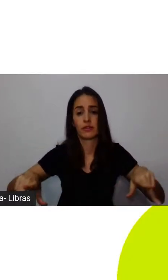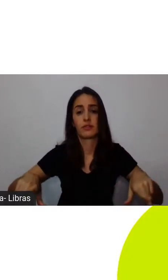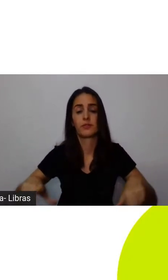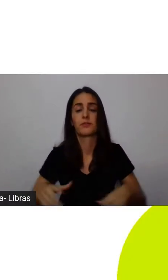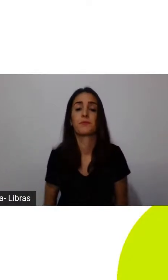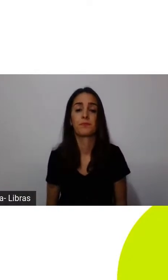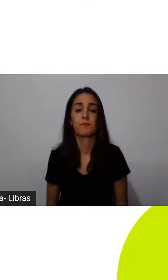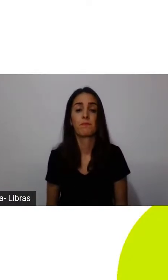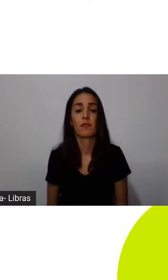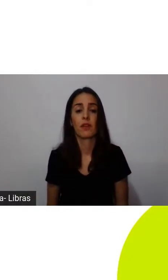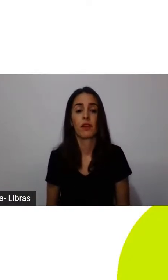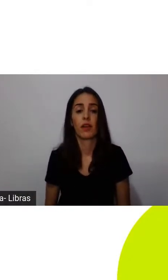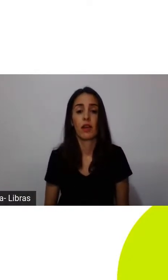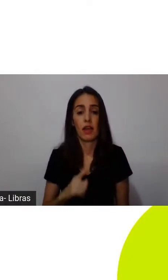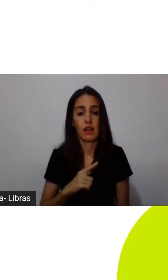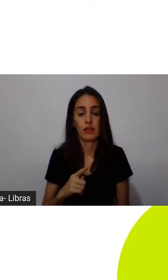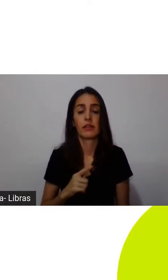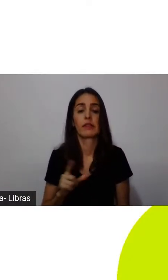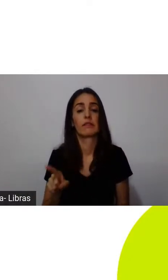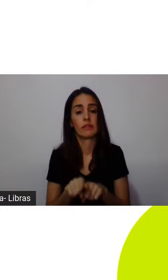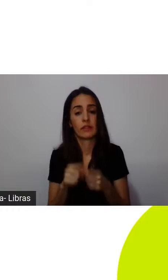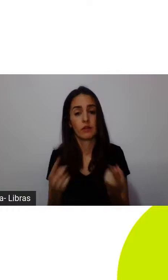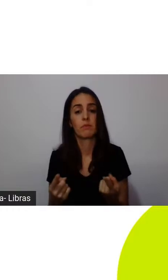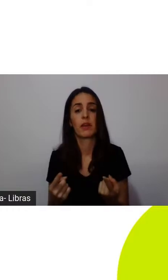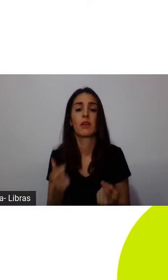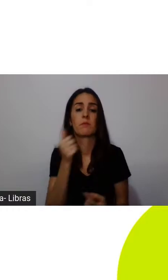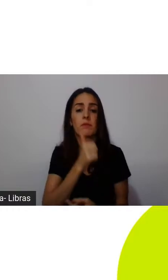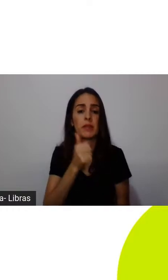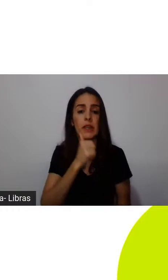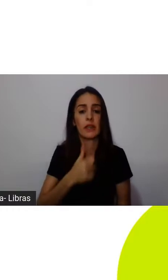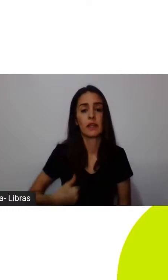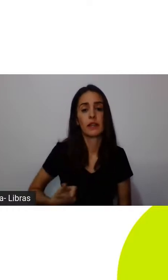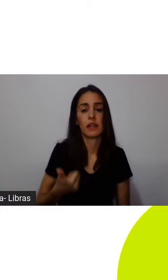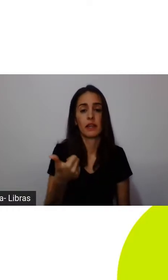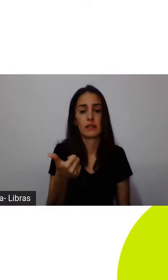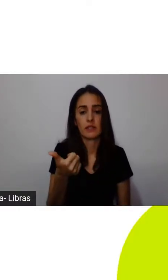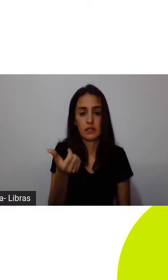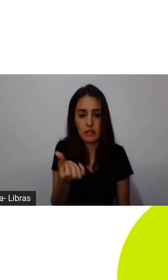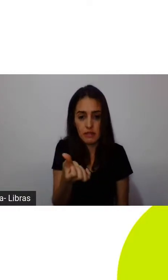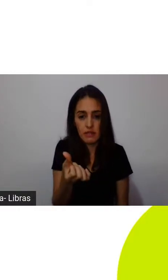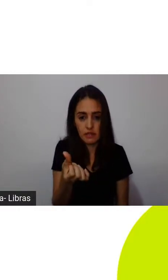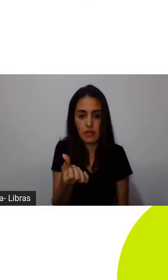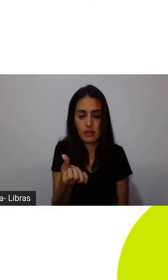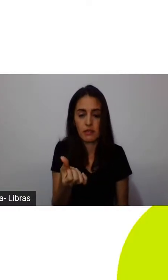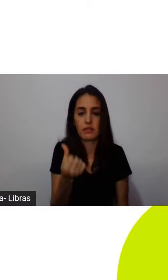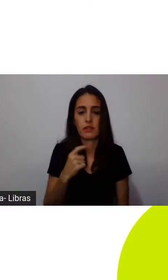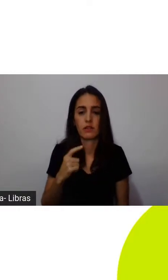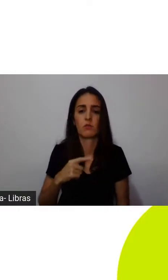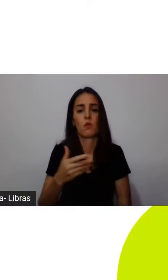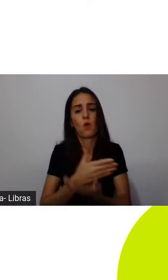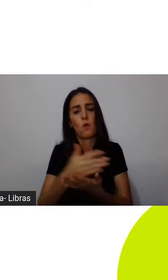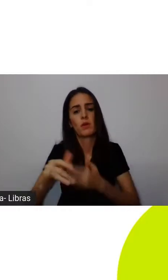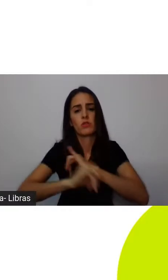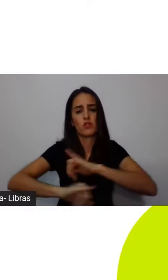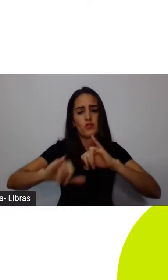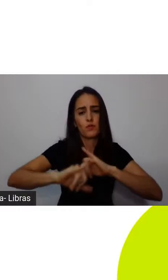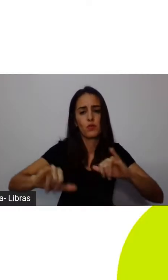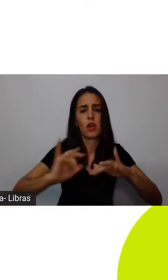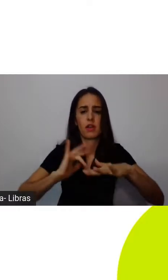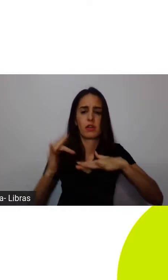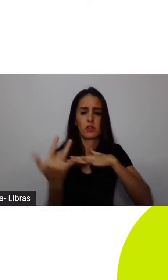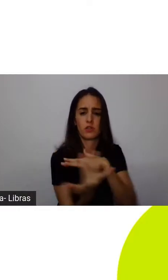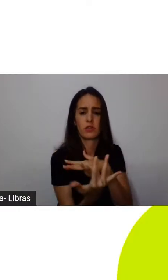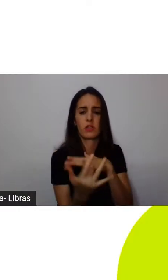menina de 16 anos que parou o mundo para falar de clima, com a hashtag Fridays for Future,